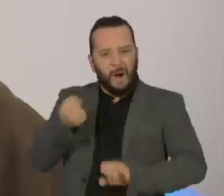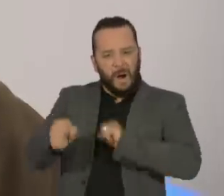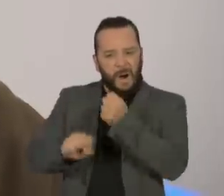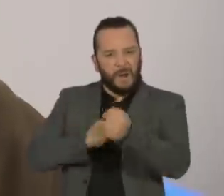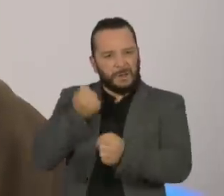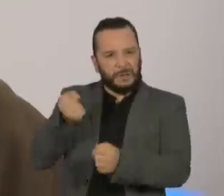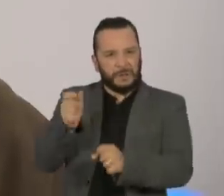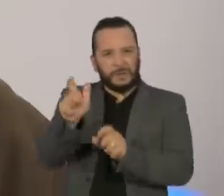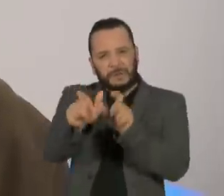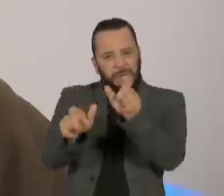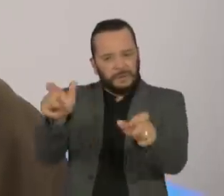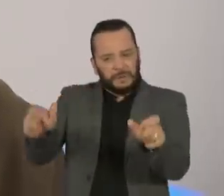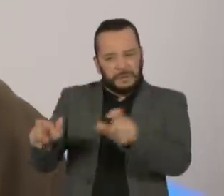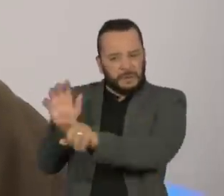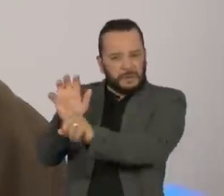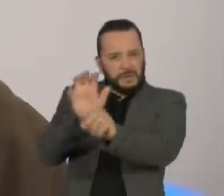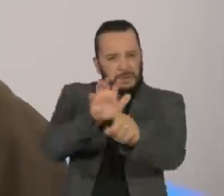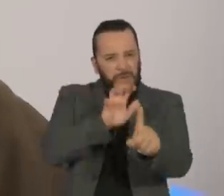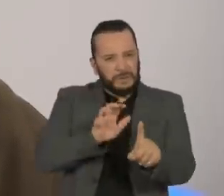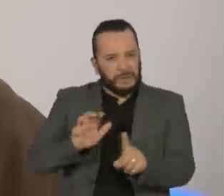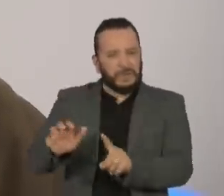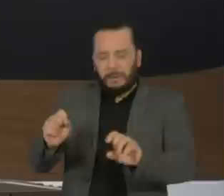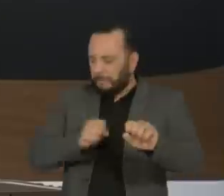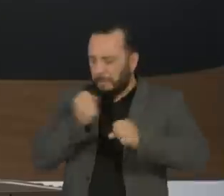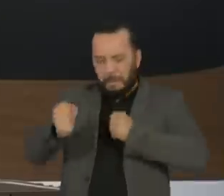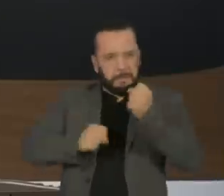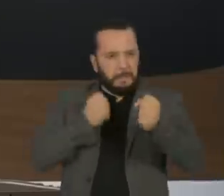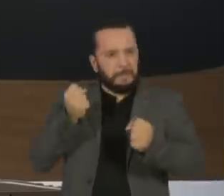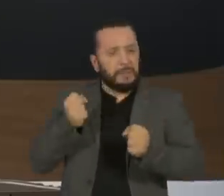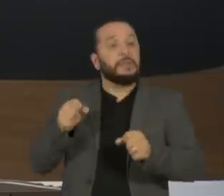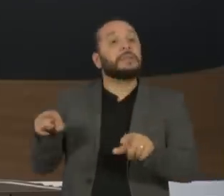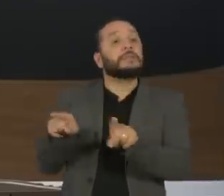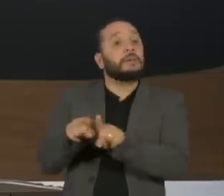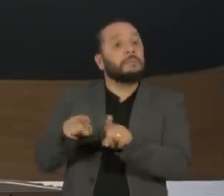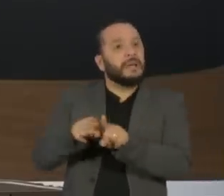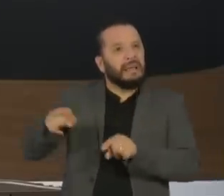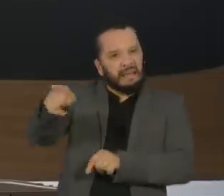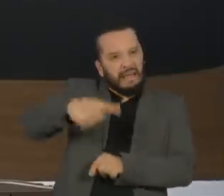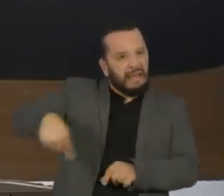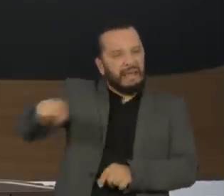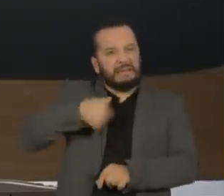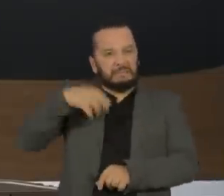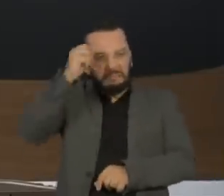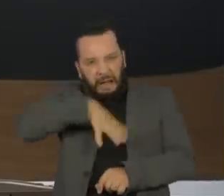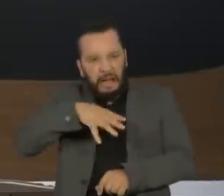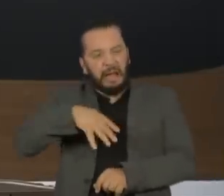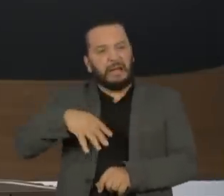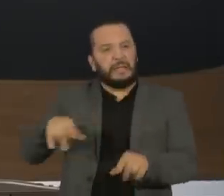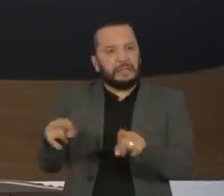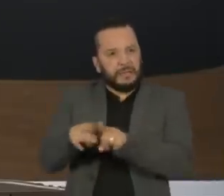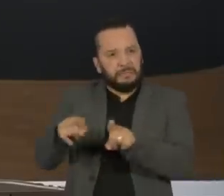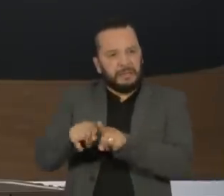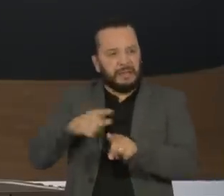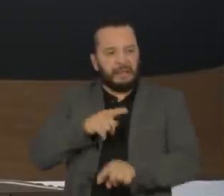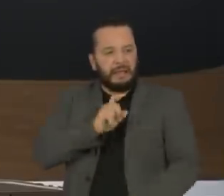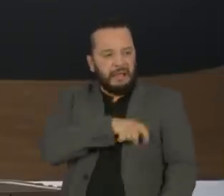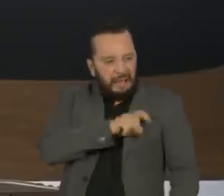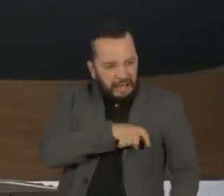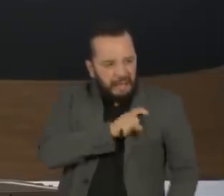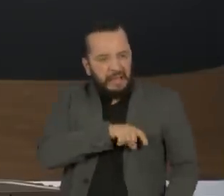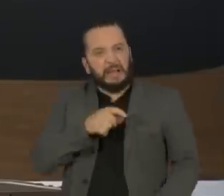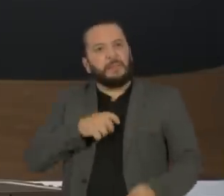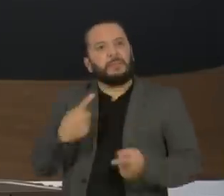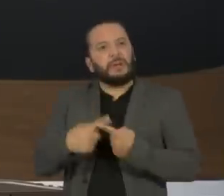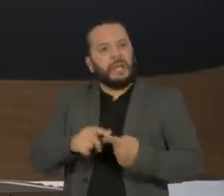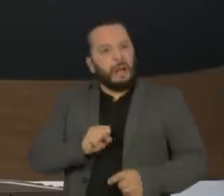adversários os traços mais sórdidos, de fazer brotar as reações mais canalhas e desonestas geradas exatamente por esse